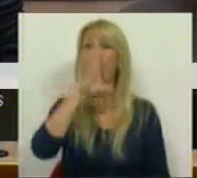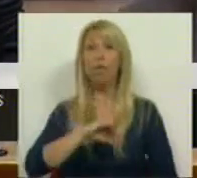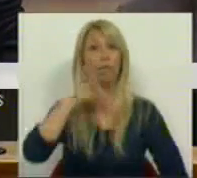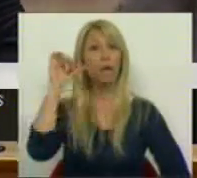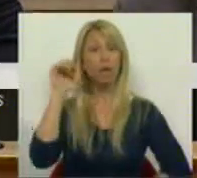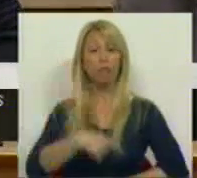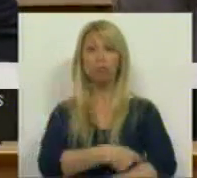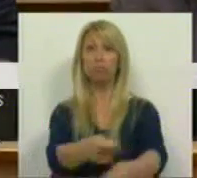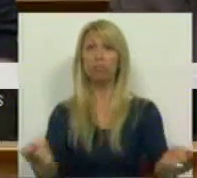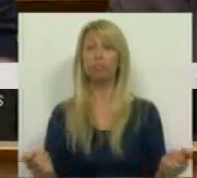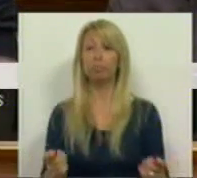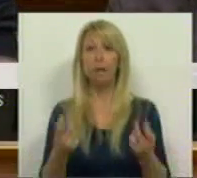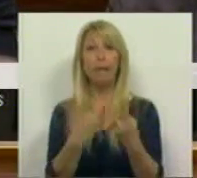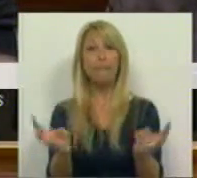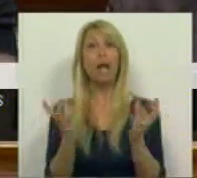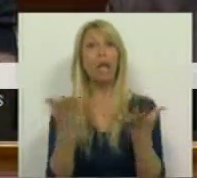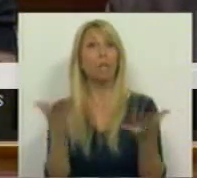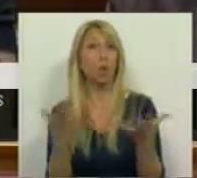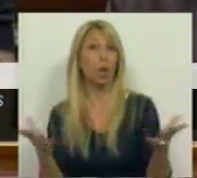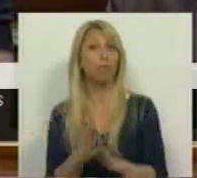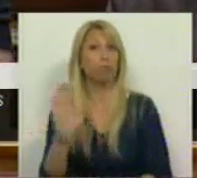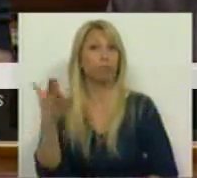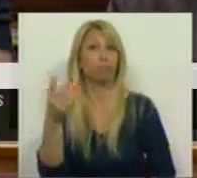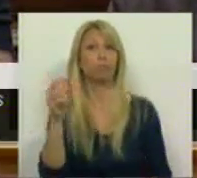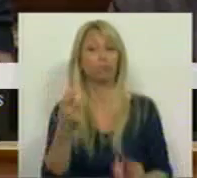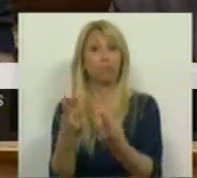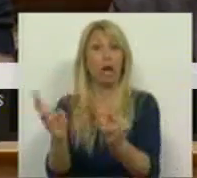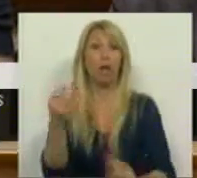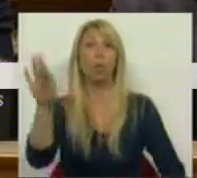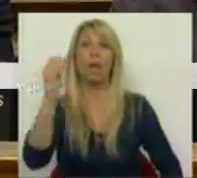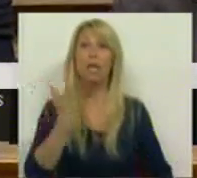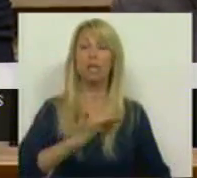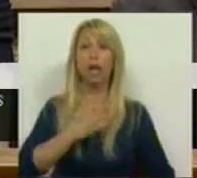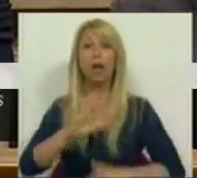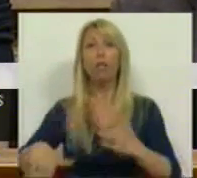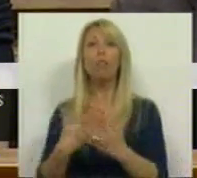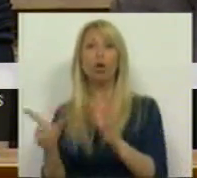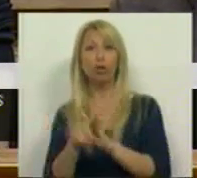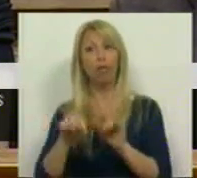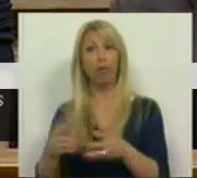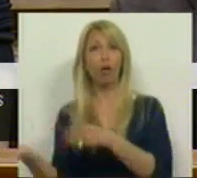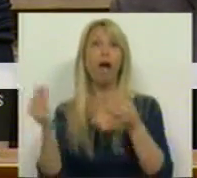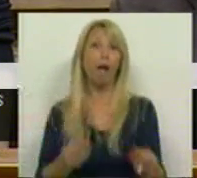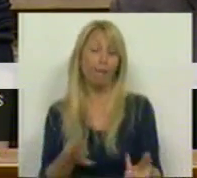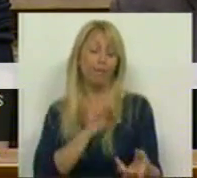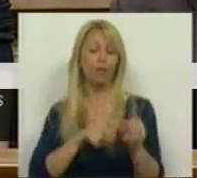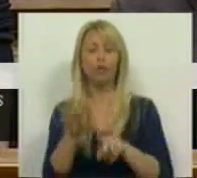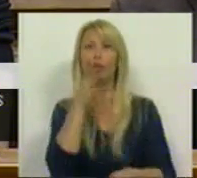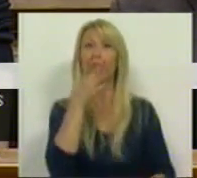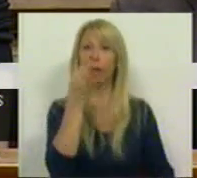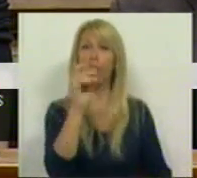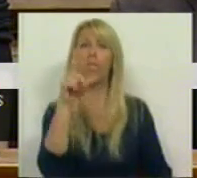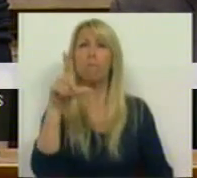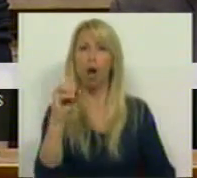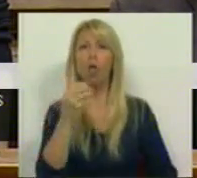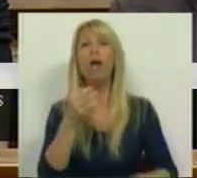da maioria, provavelmente à bancada do PSD. A proposta de lei que aqui apresenta hoje, o Sr. Deputado Paulo Batista Santos fala de